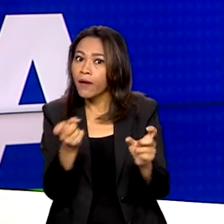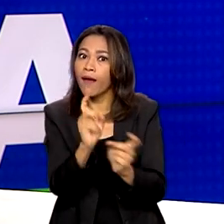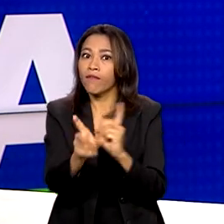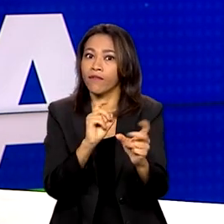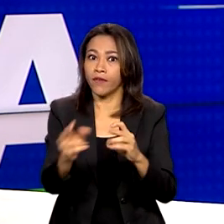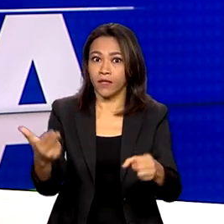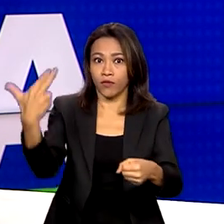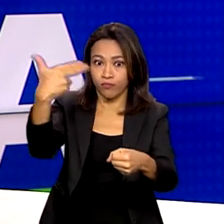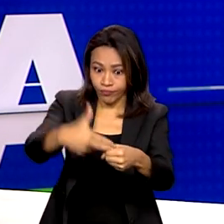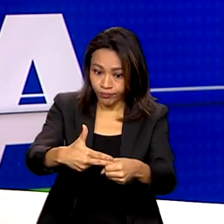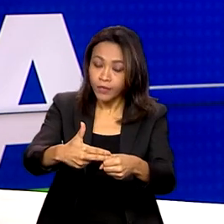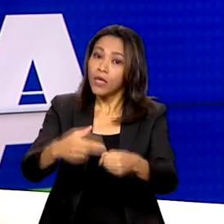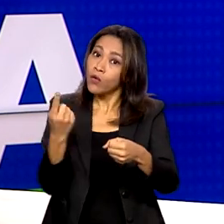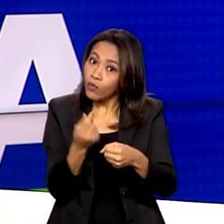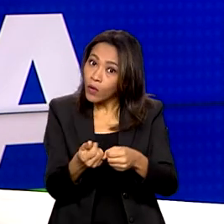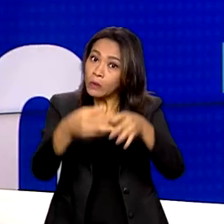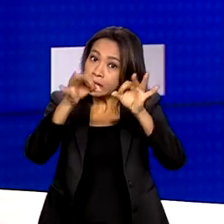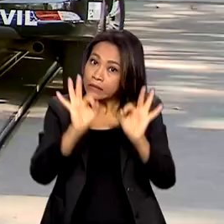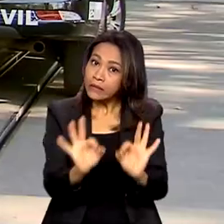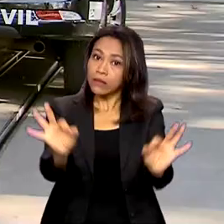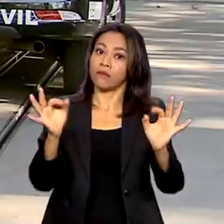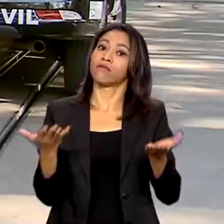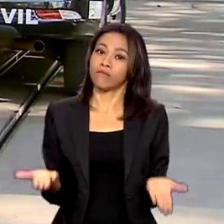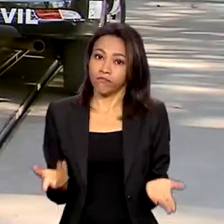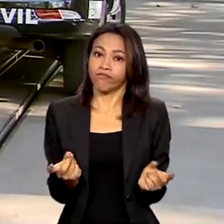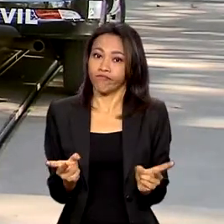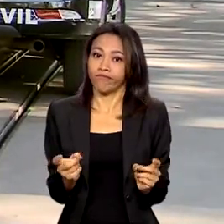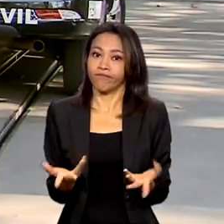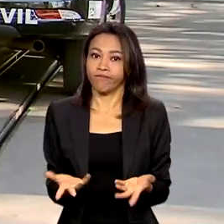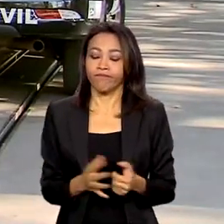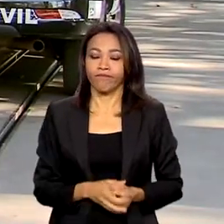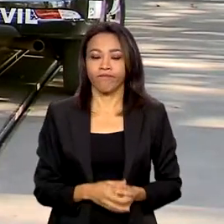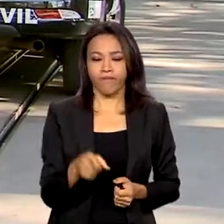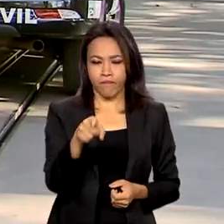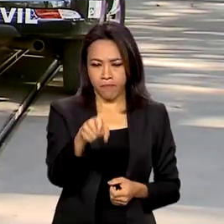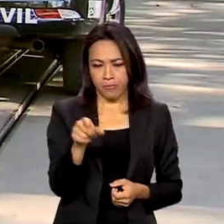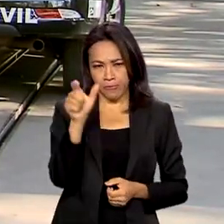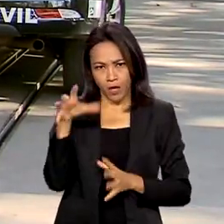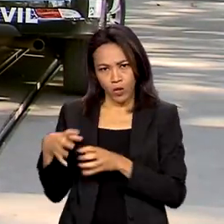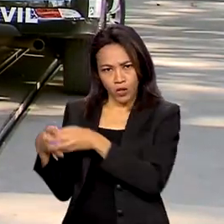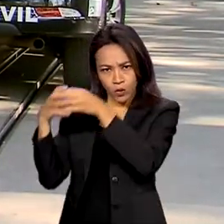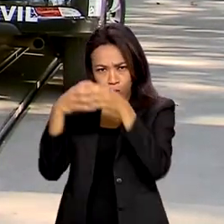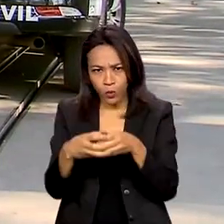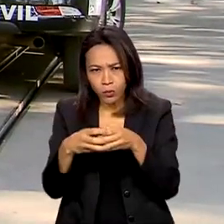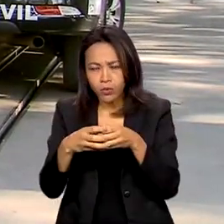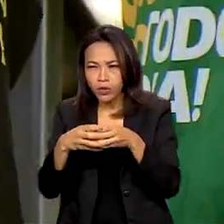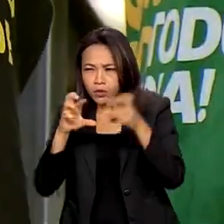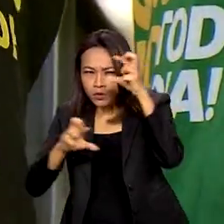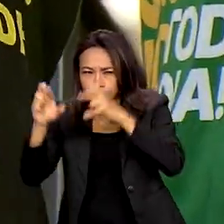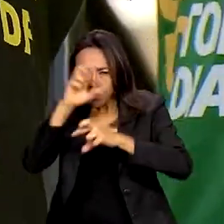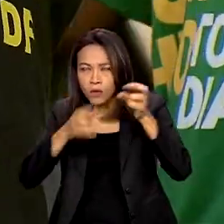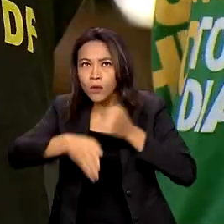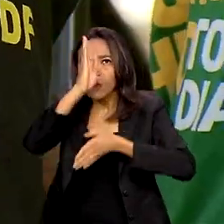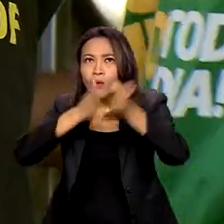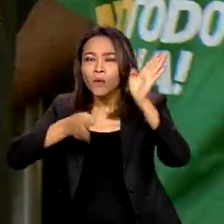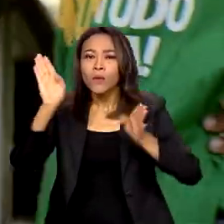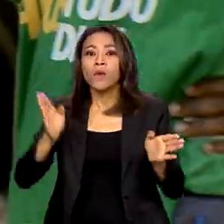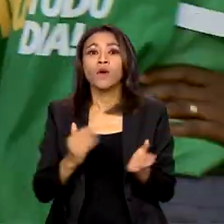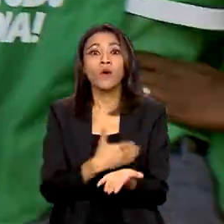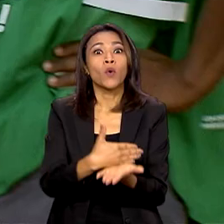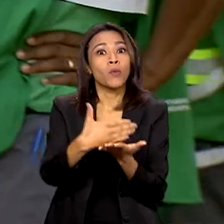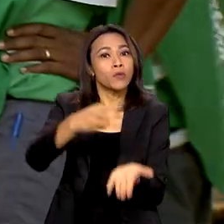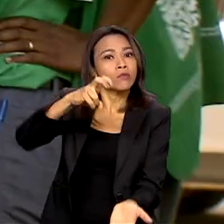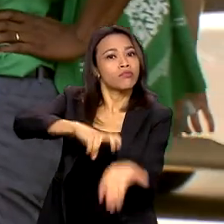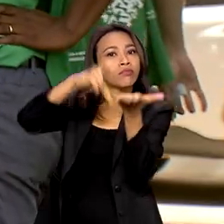mutirão preço justo nos postos. A fiscalização começou cedo nesta quarta-feira. Os